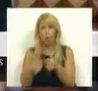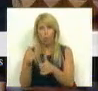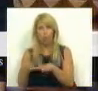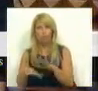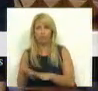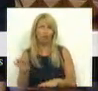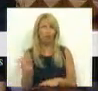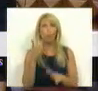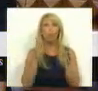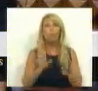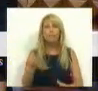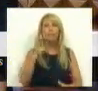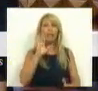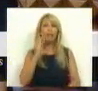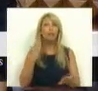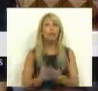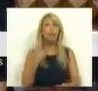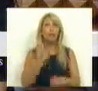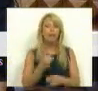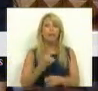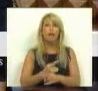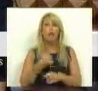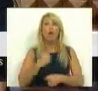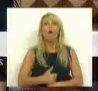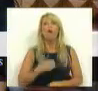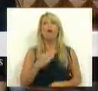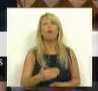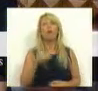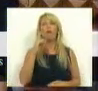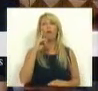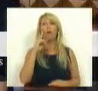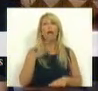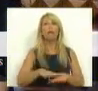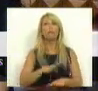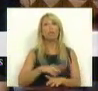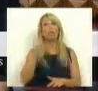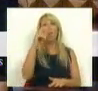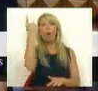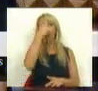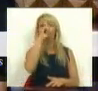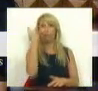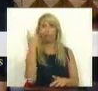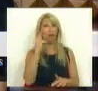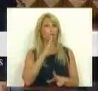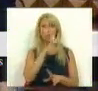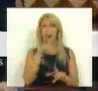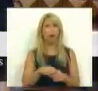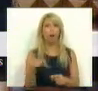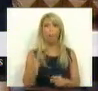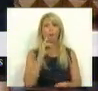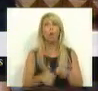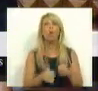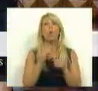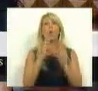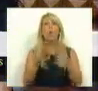garanta que mesmo aqueles profissionais sobretudo os administrativos e enfermeiros que não estão abrangidos por esses concursos possam, quando o